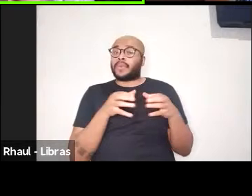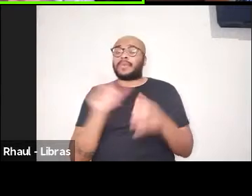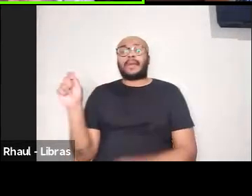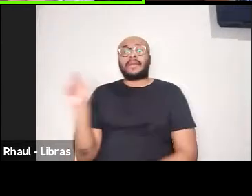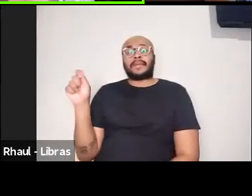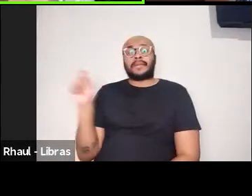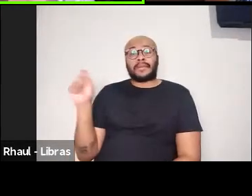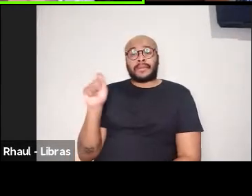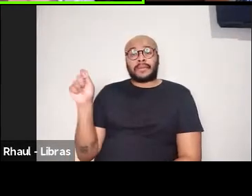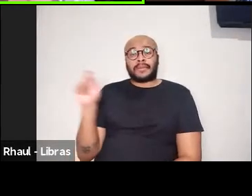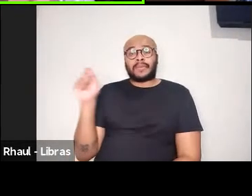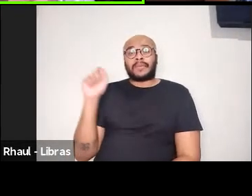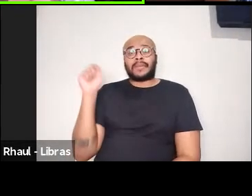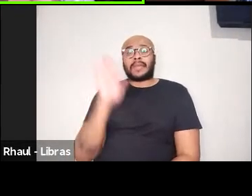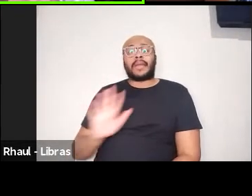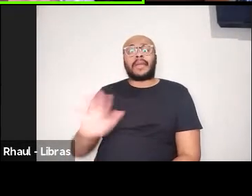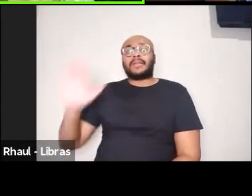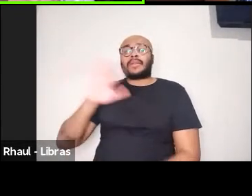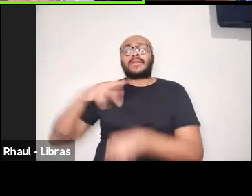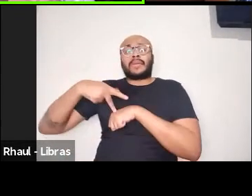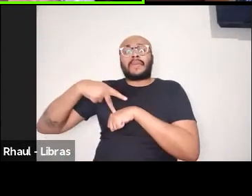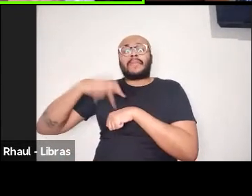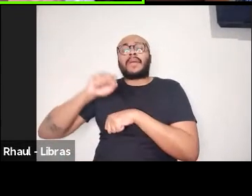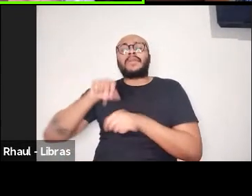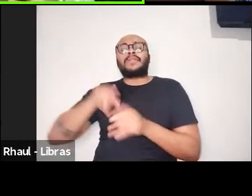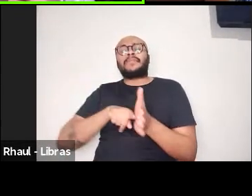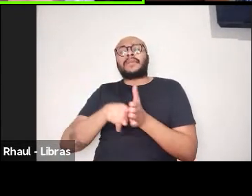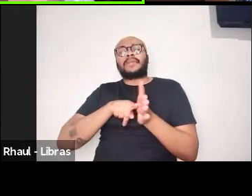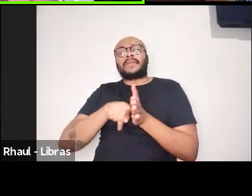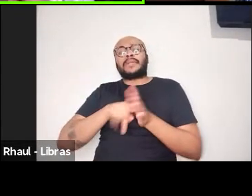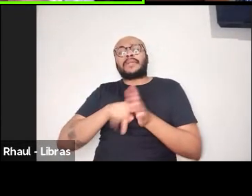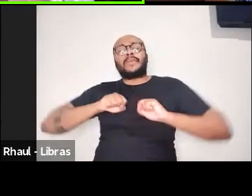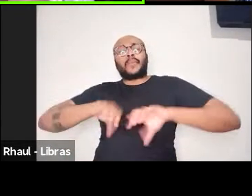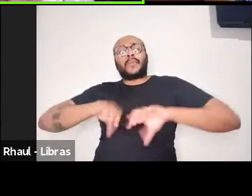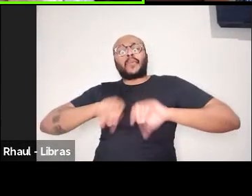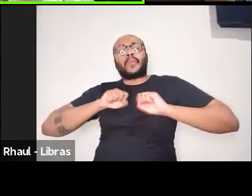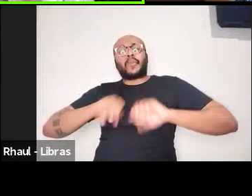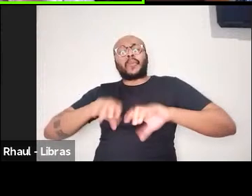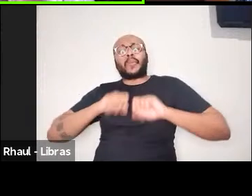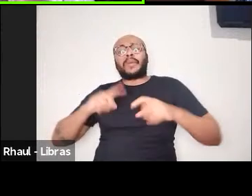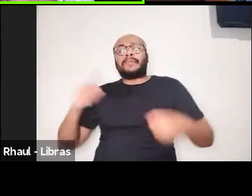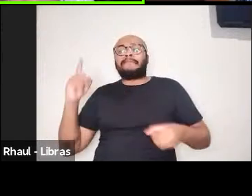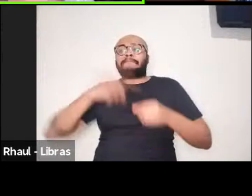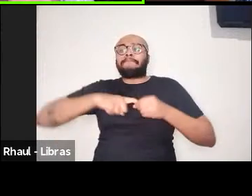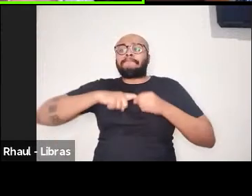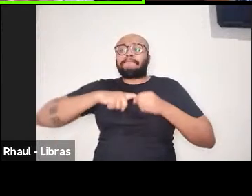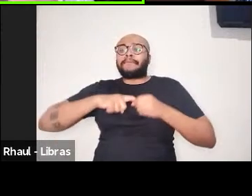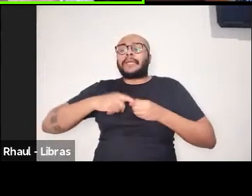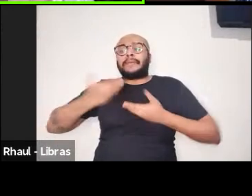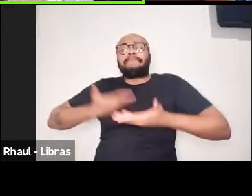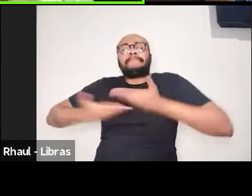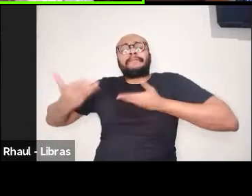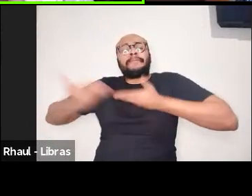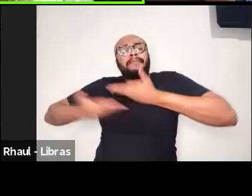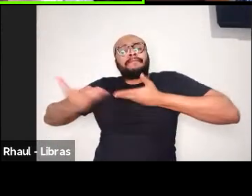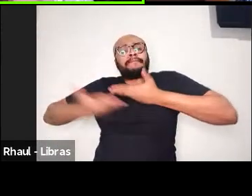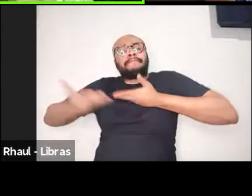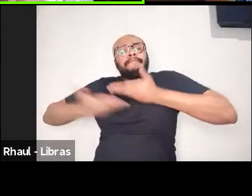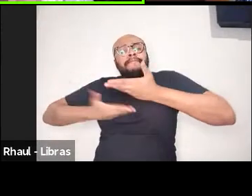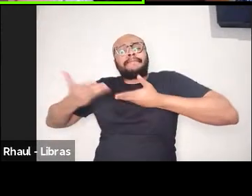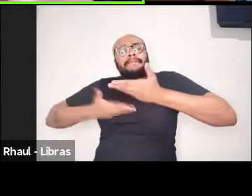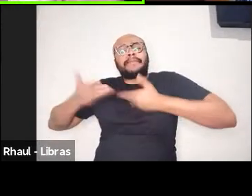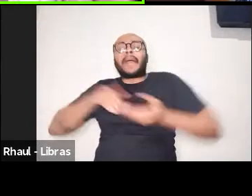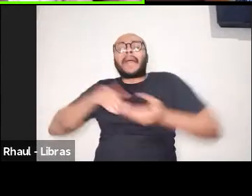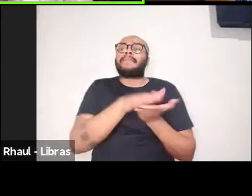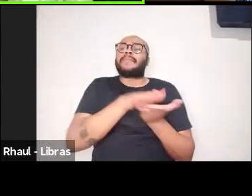Nacional de Pós-Graduação e Pesquisa em Educação, mantém um acordo de cooperação para a produção de